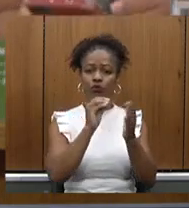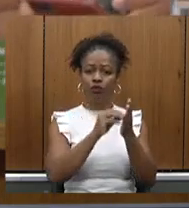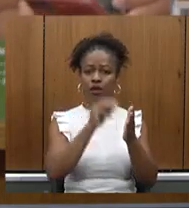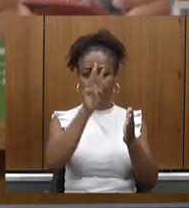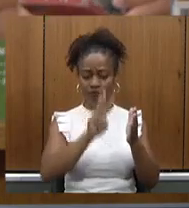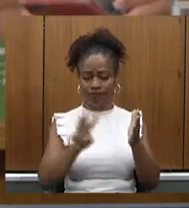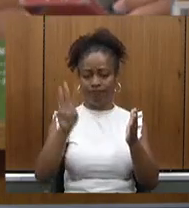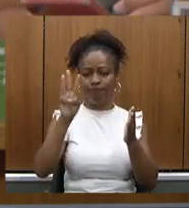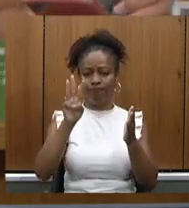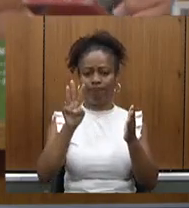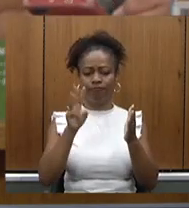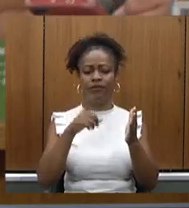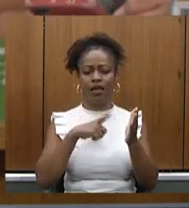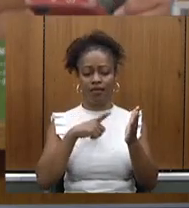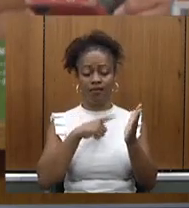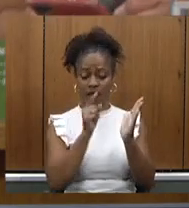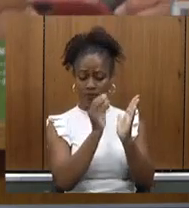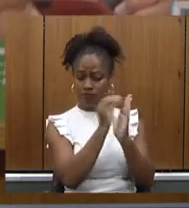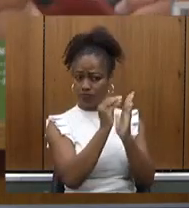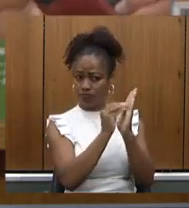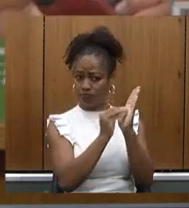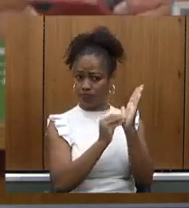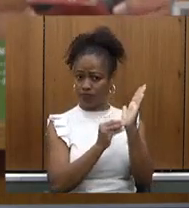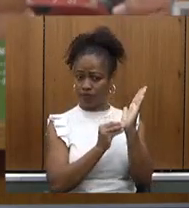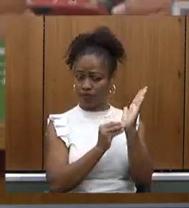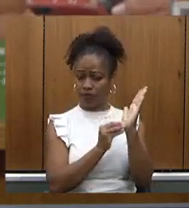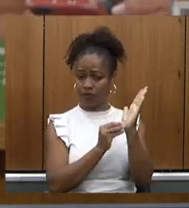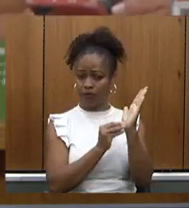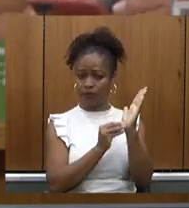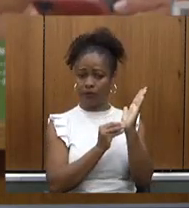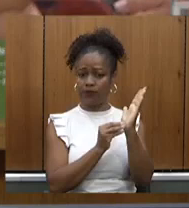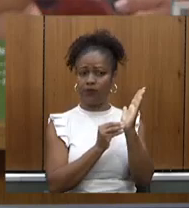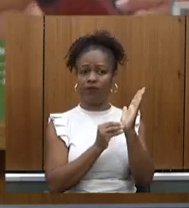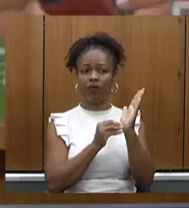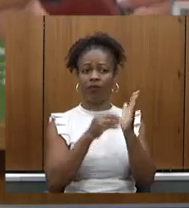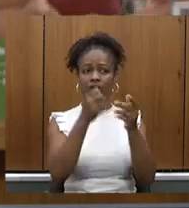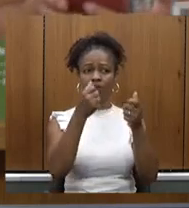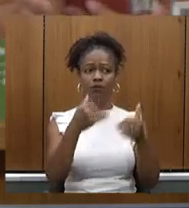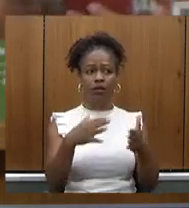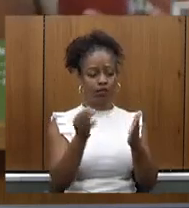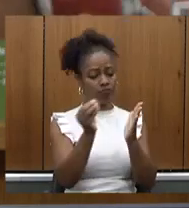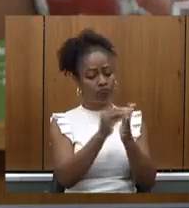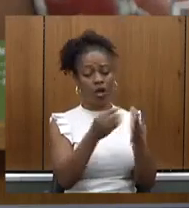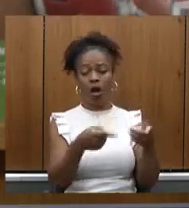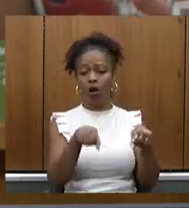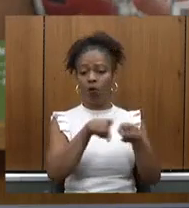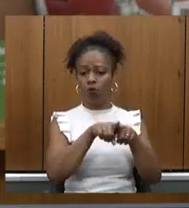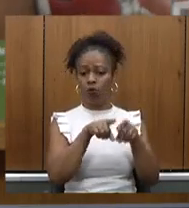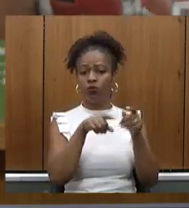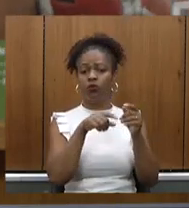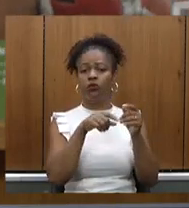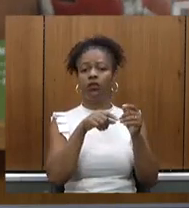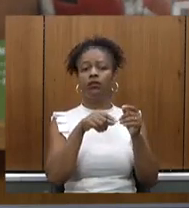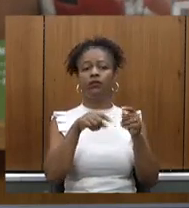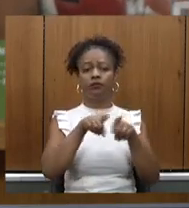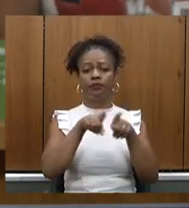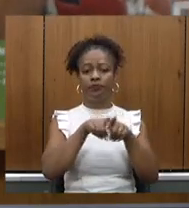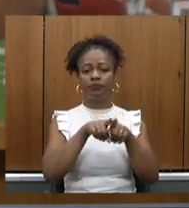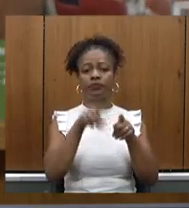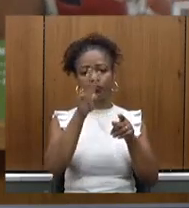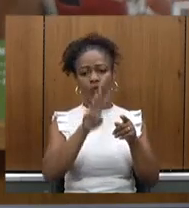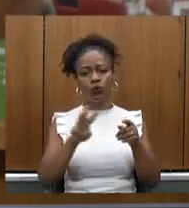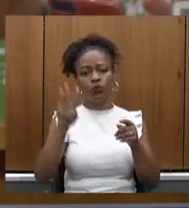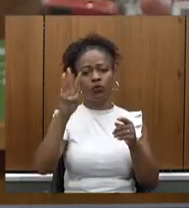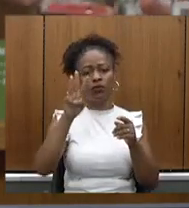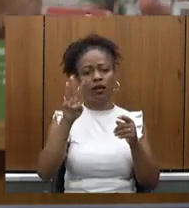nós temos lá uma parte do acordo do fundo então saúde.mg.gov.br barra acordo